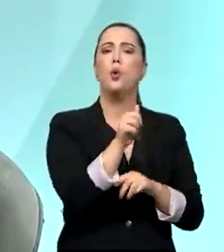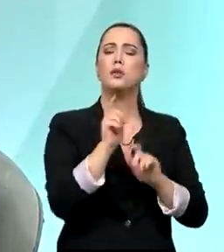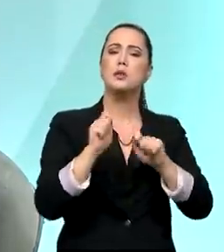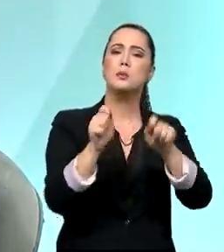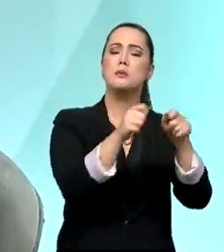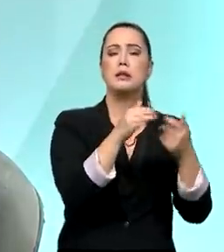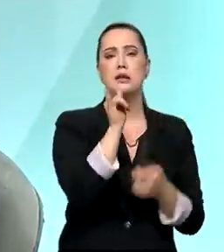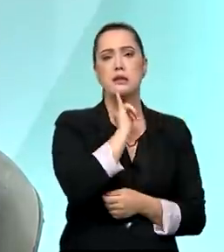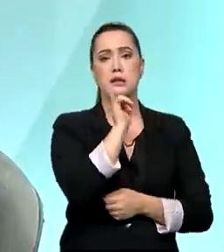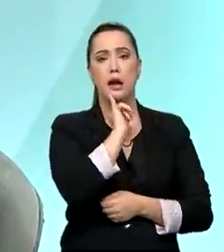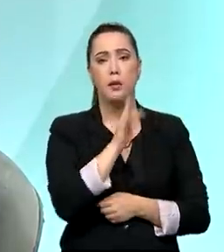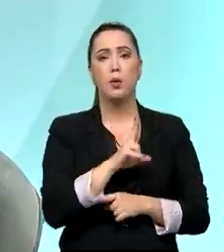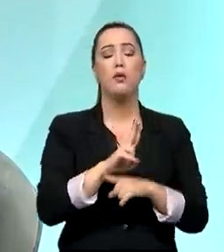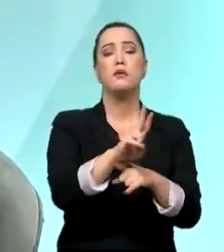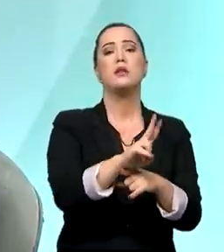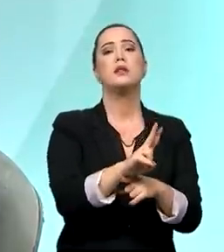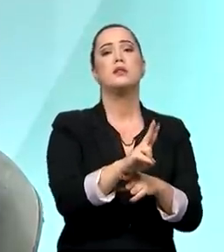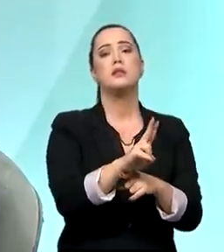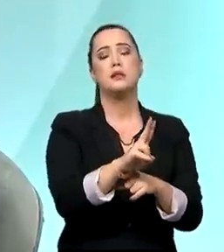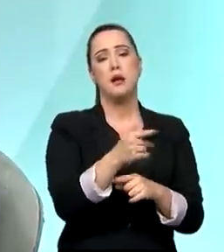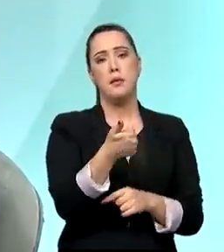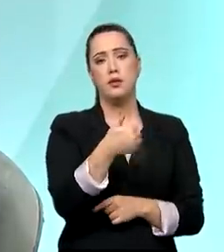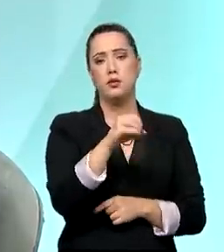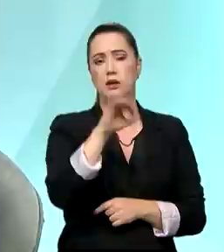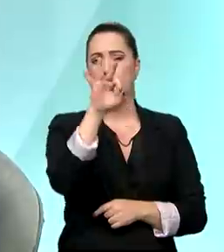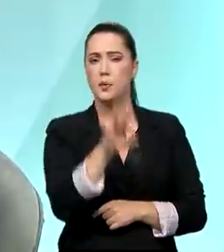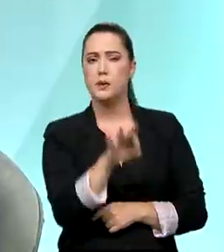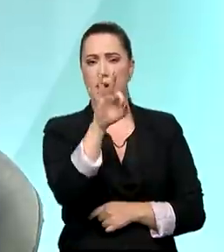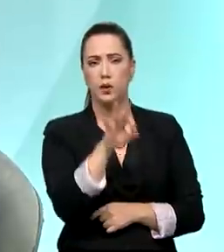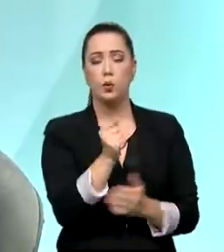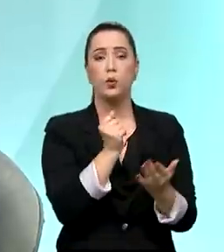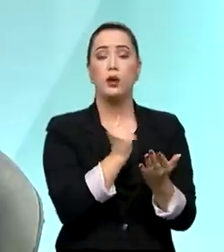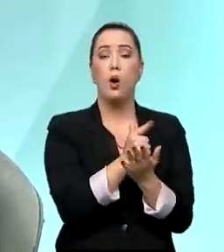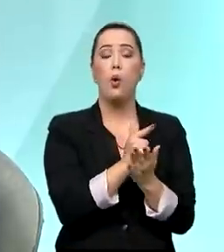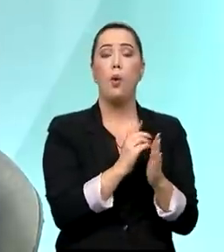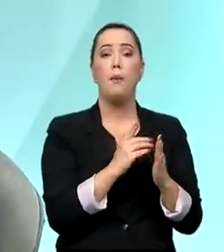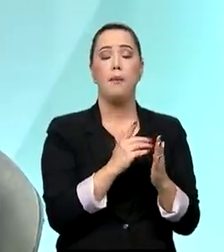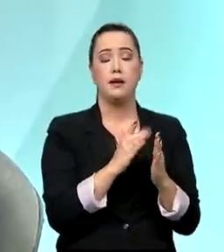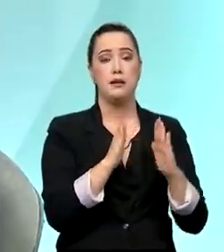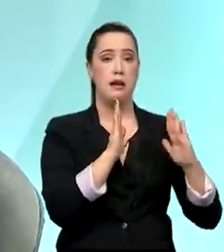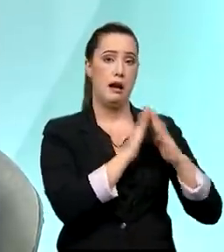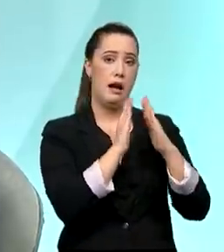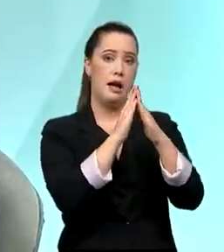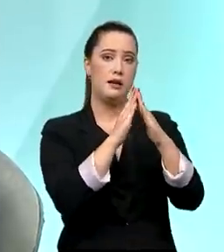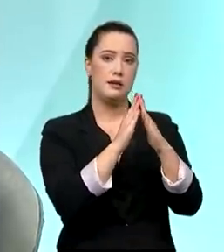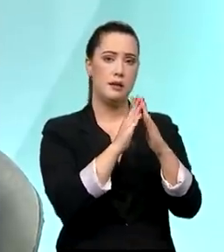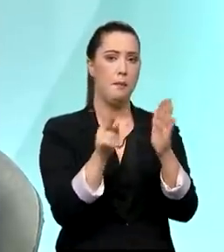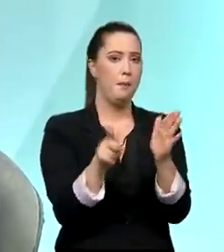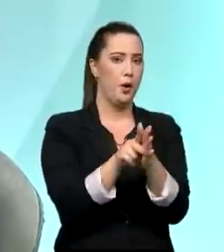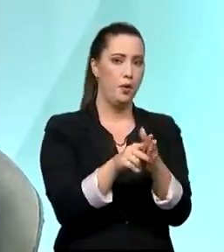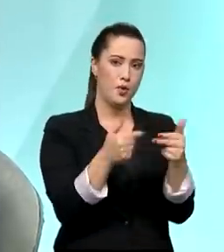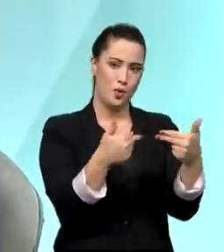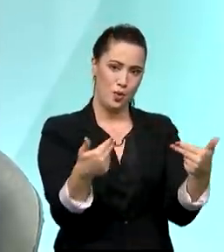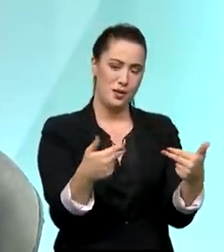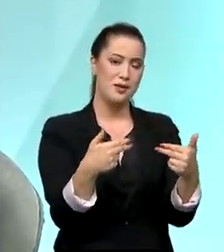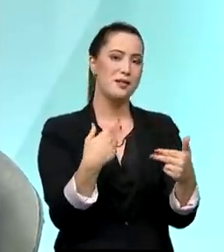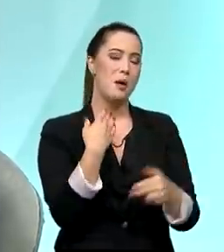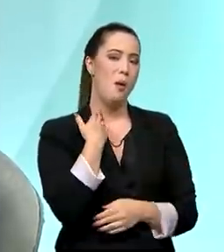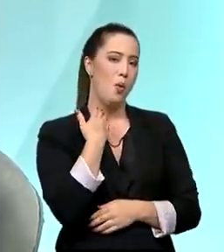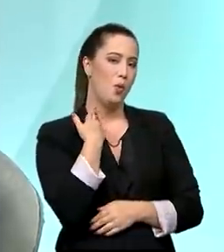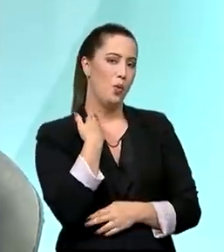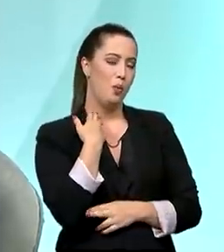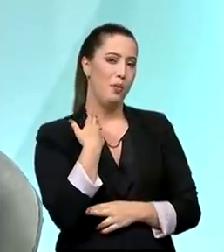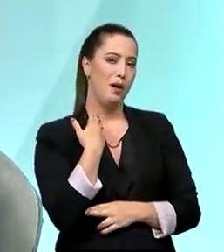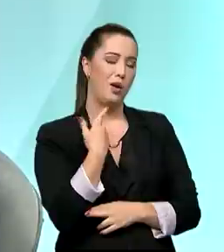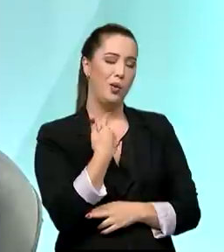como, por exemplo, o financiamento de 100% do imóvel, nos imóveis que são da Caixa Econômica Federal, que são